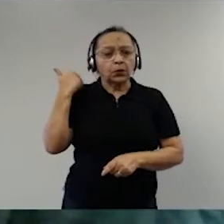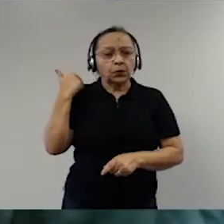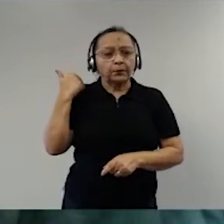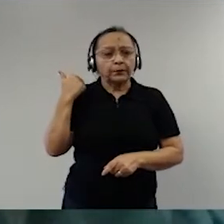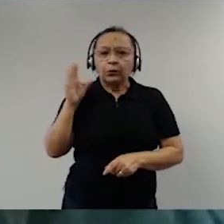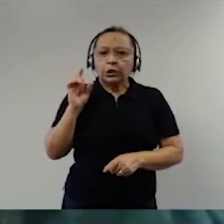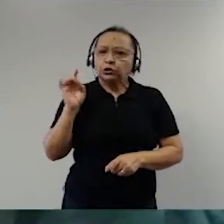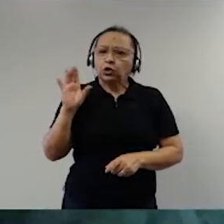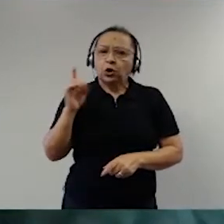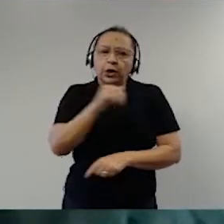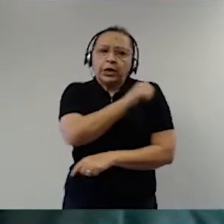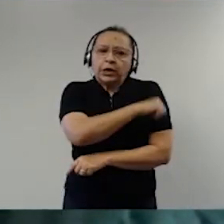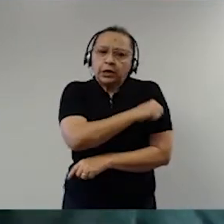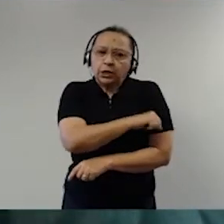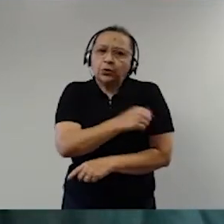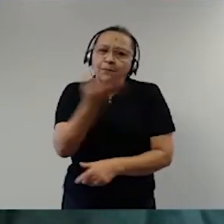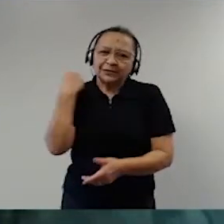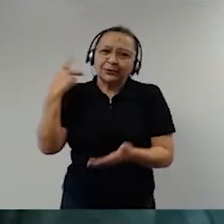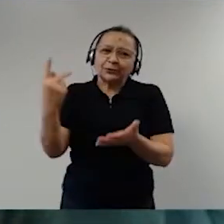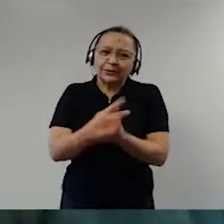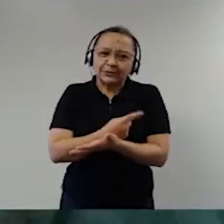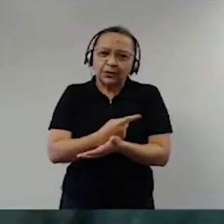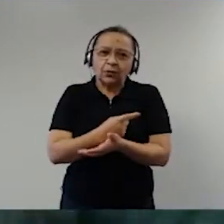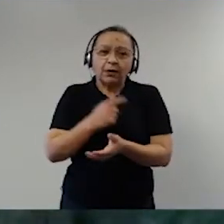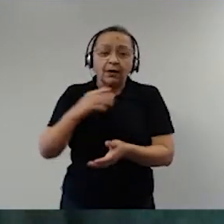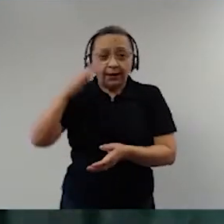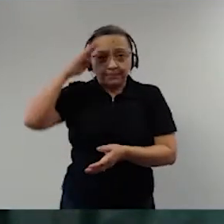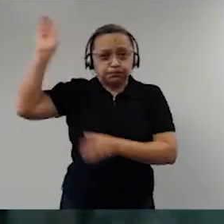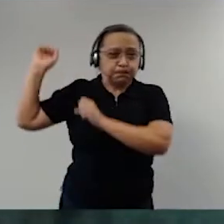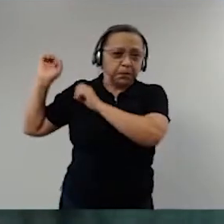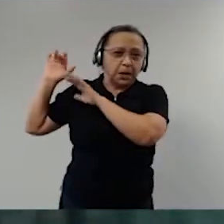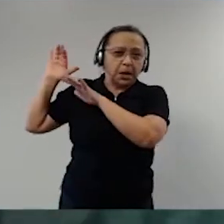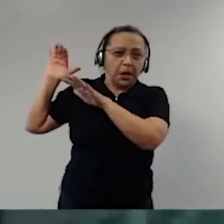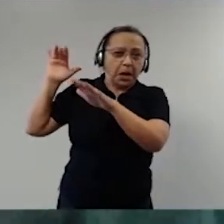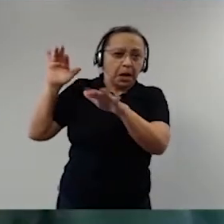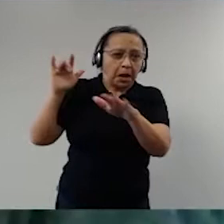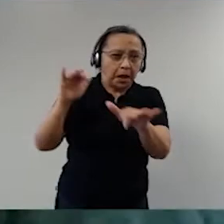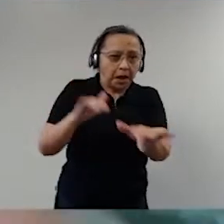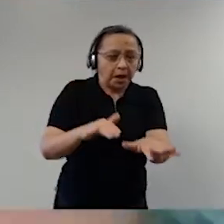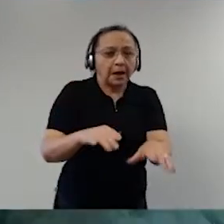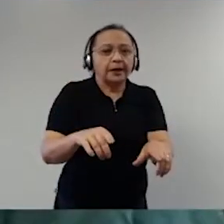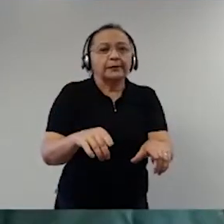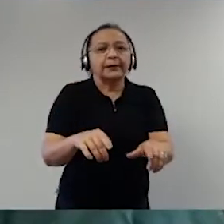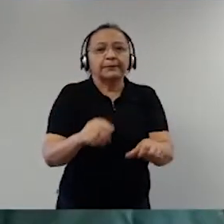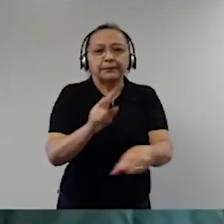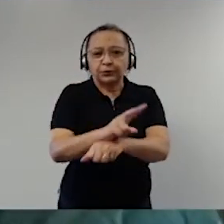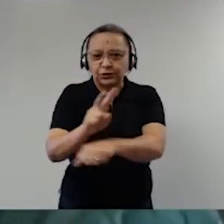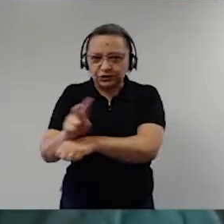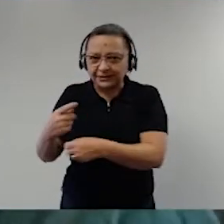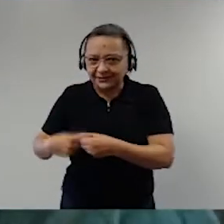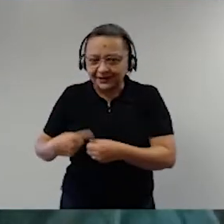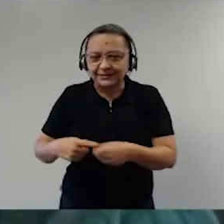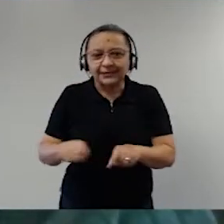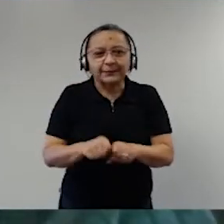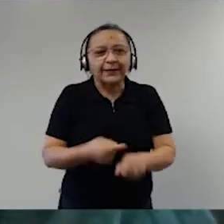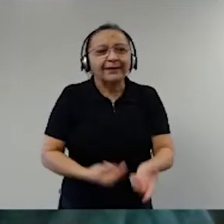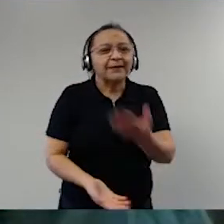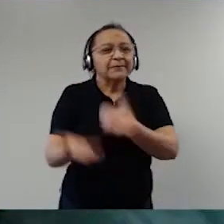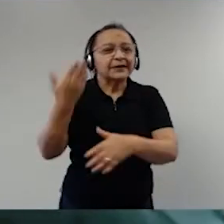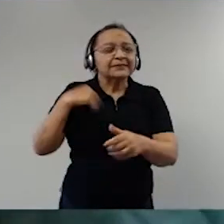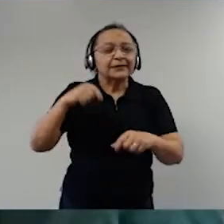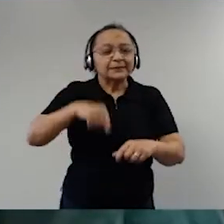no Rio de Janeiro quando foi pedido, ou em Brasília quando houve a invasão do Congresso Nacional e lá esteve as Forças